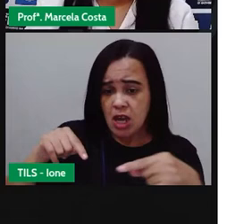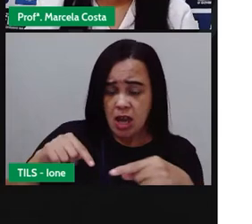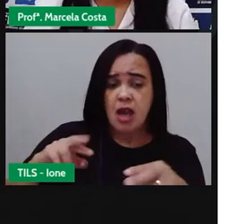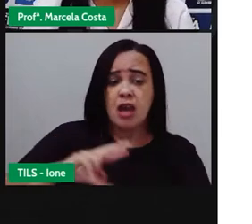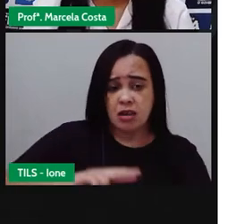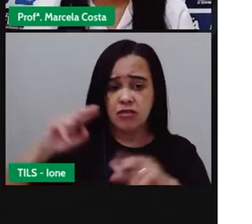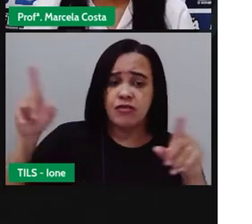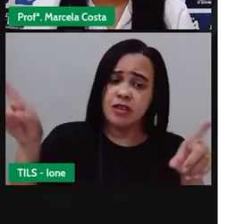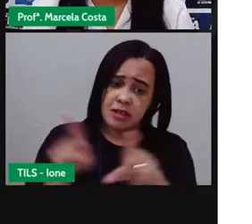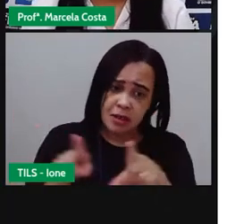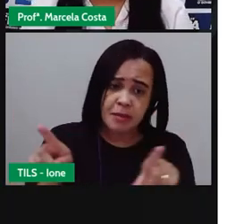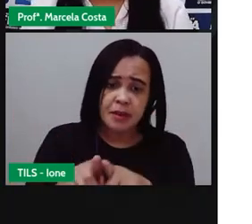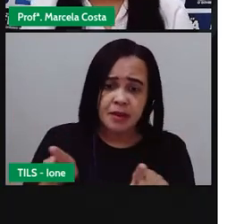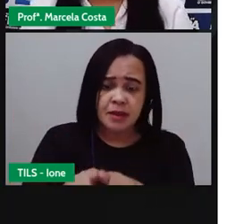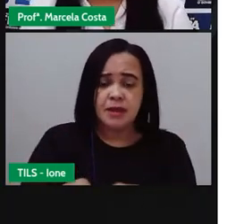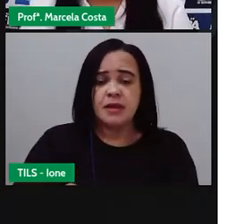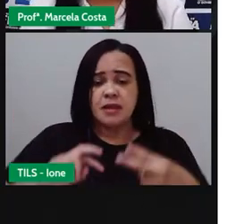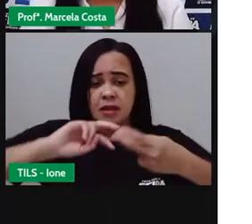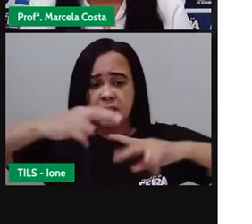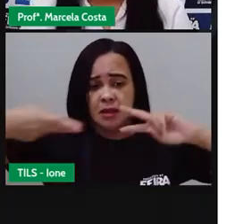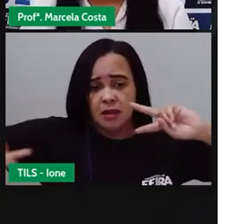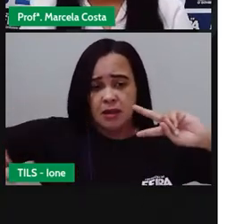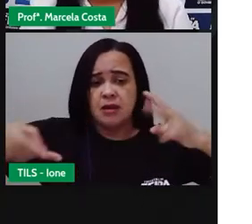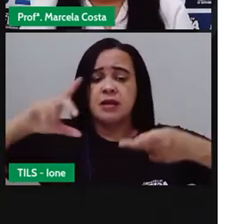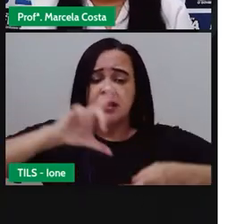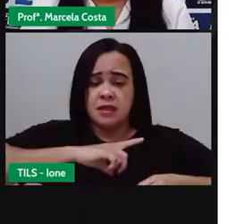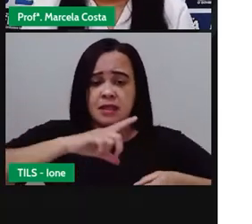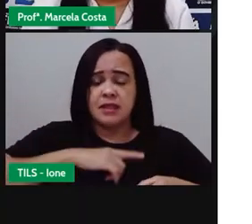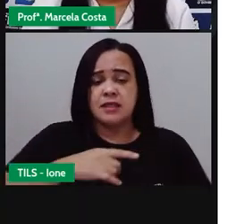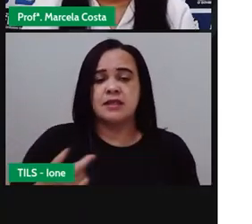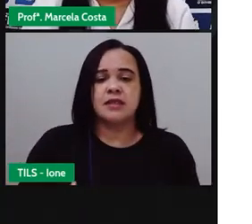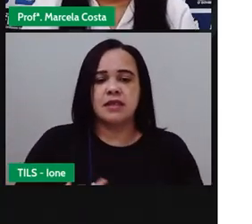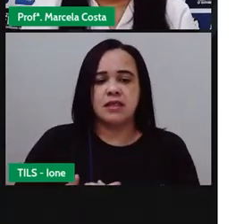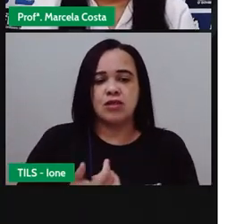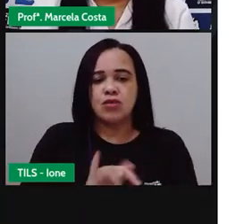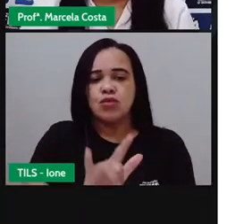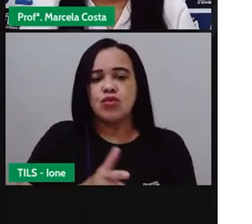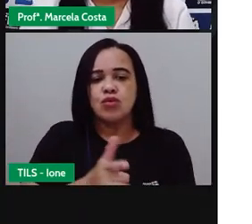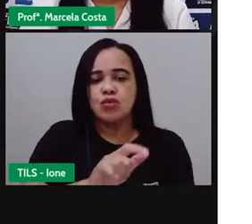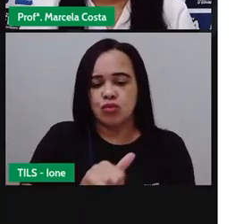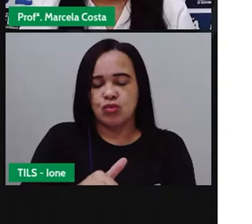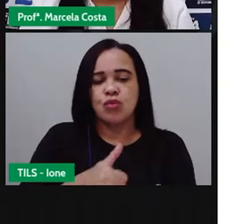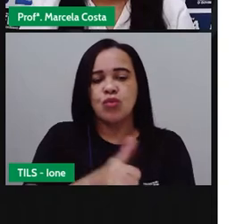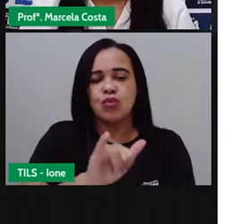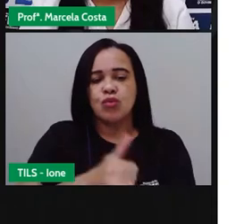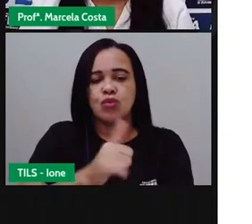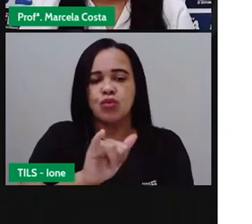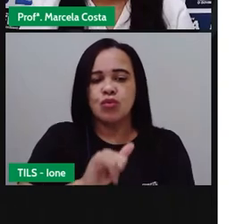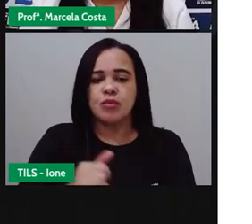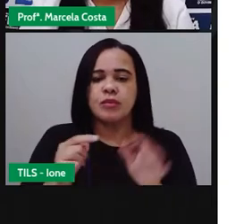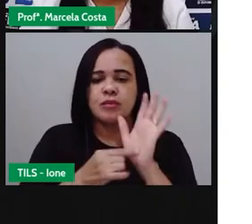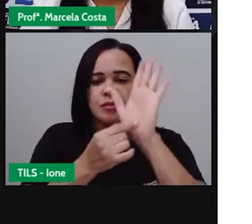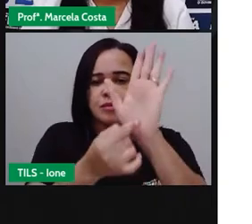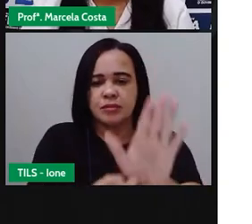Tá disponível lá no YouTube e eu vou mostrar agora aqui pra você.